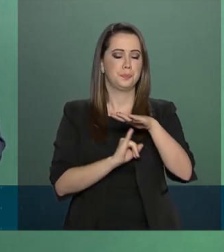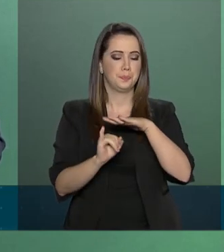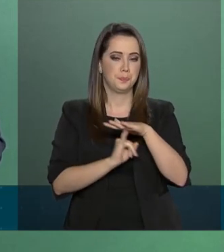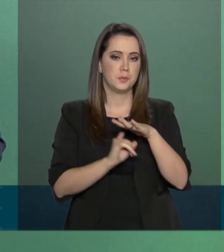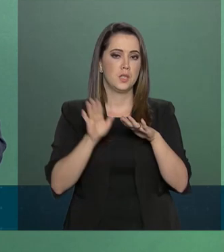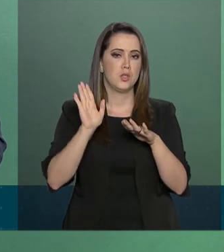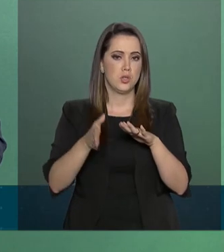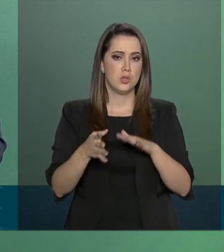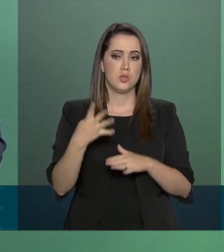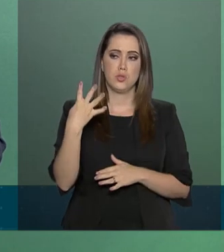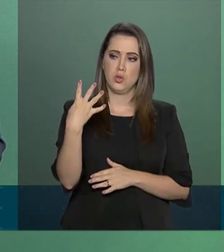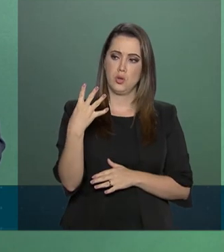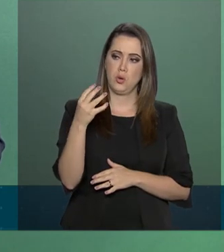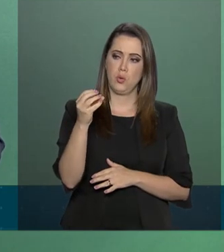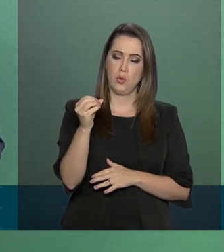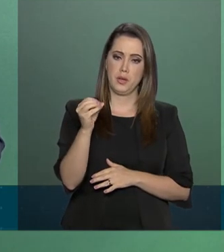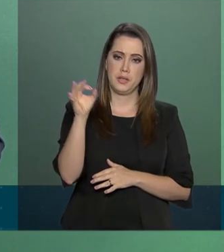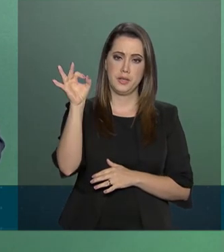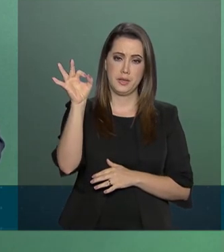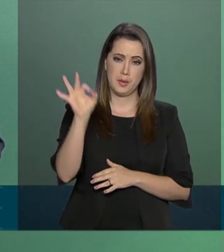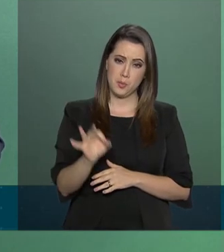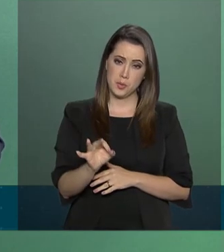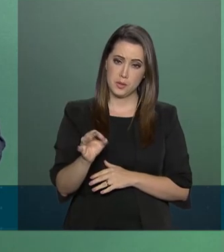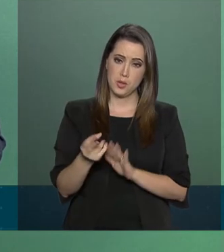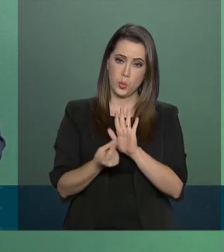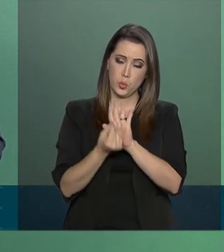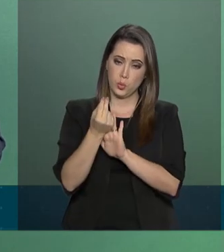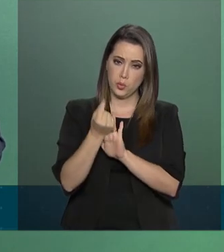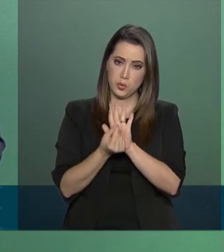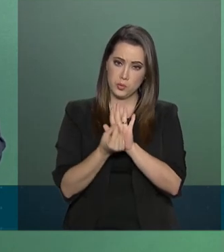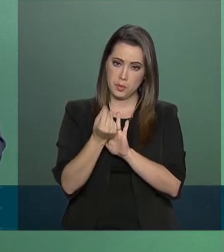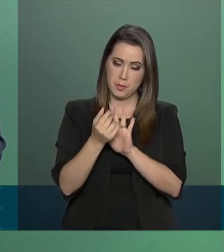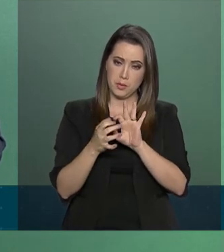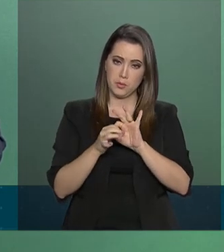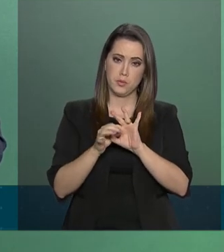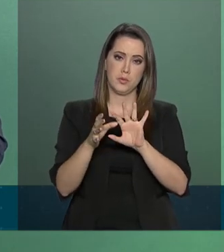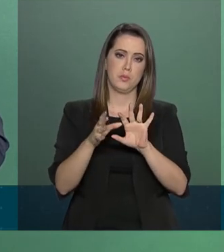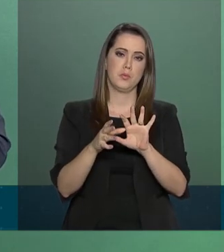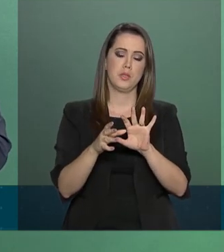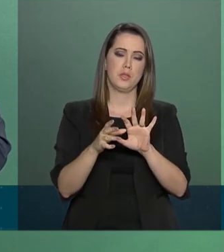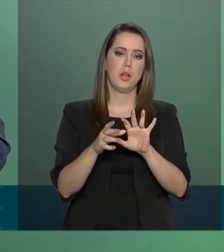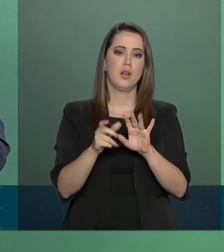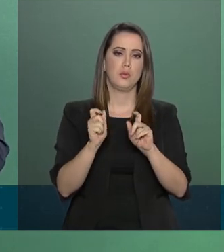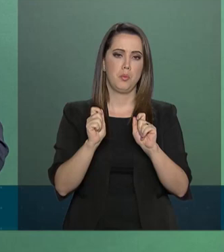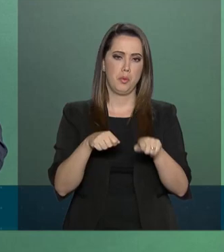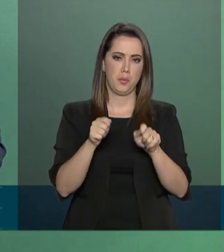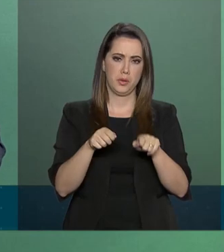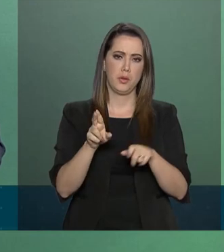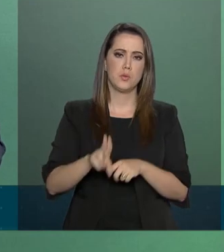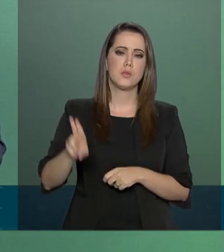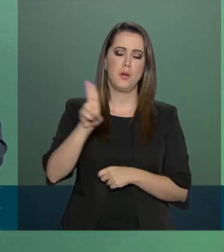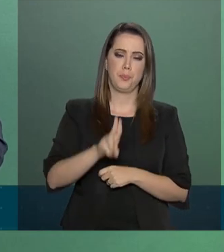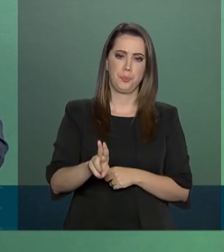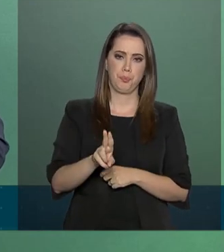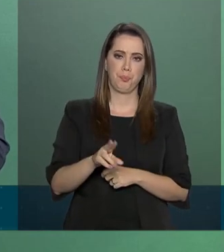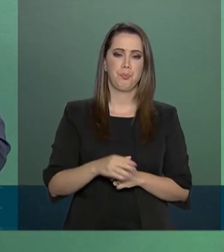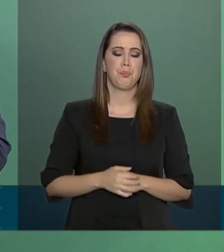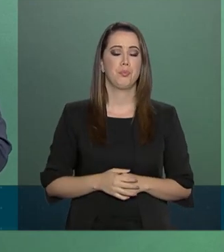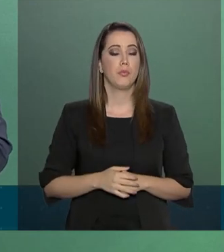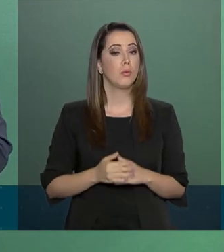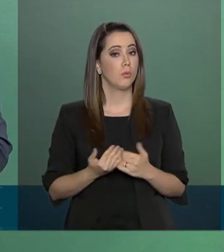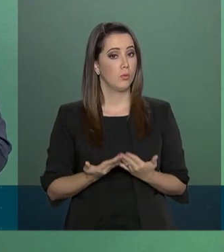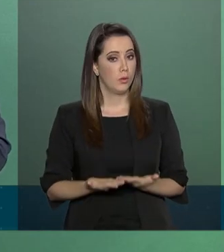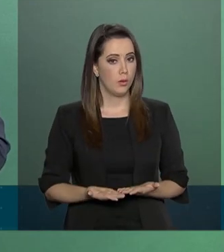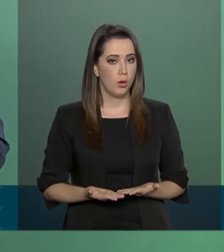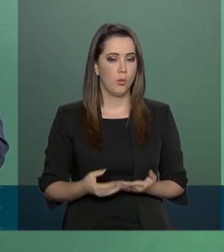tiveram 40% do seu orçamento liberado para empenho. Por fim, o